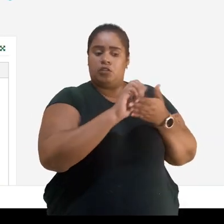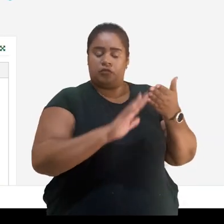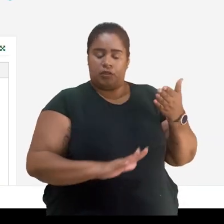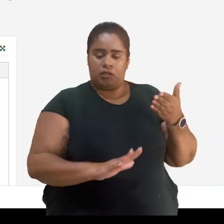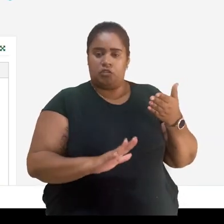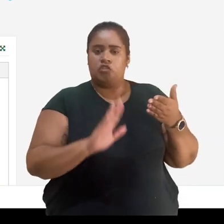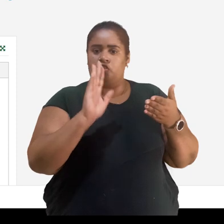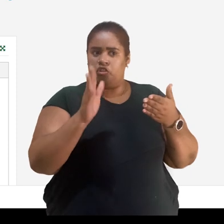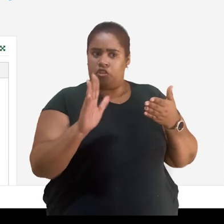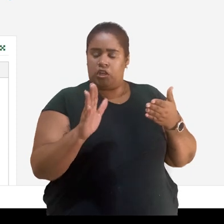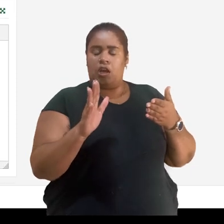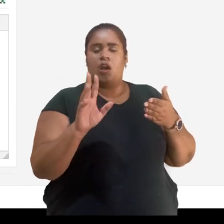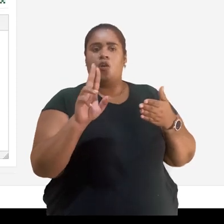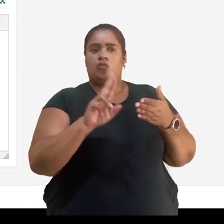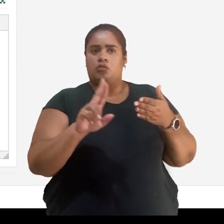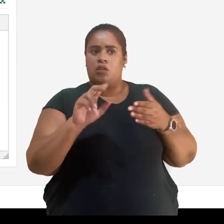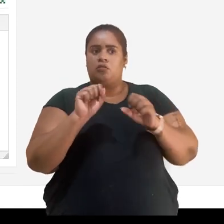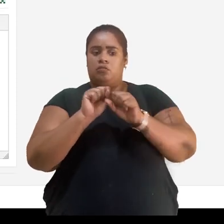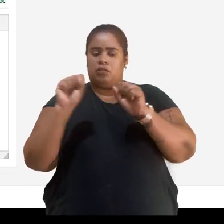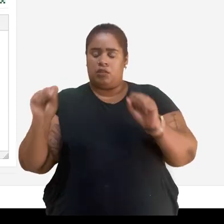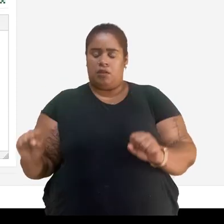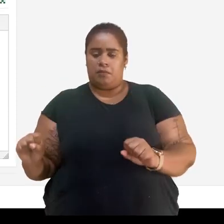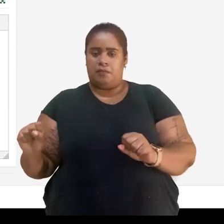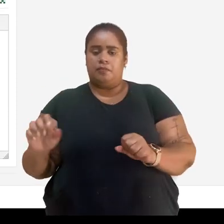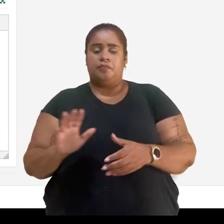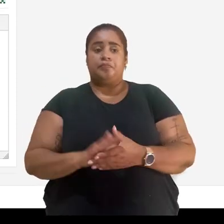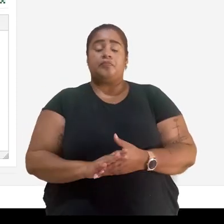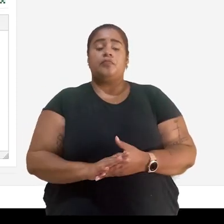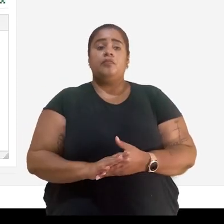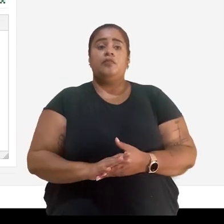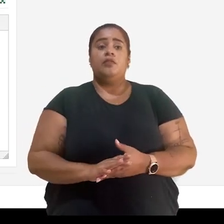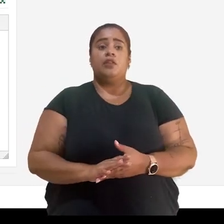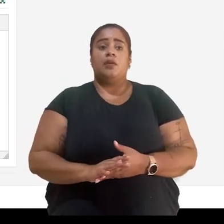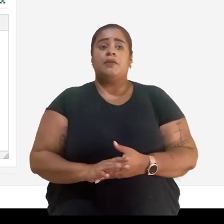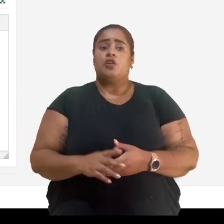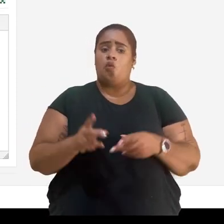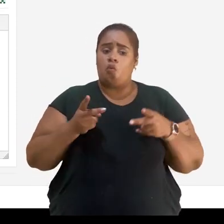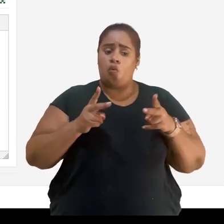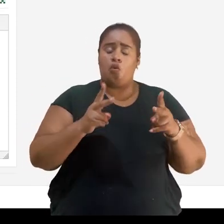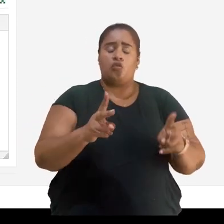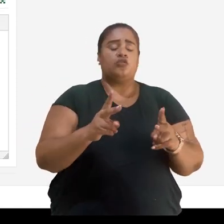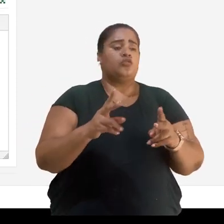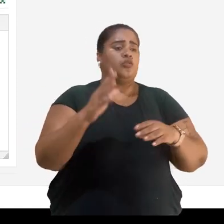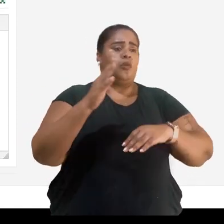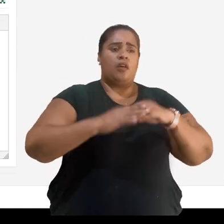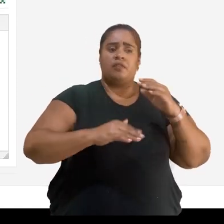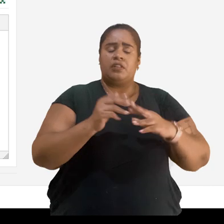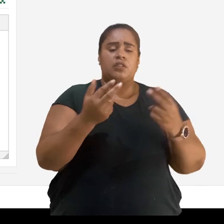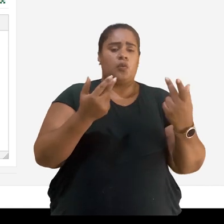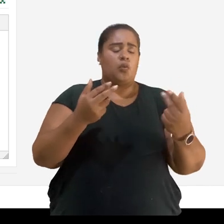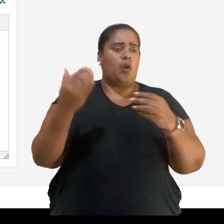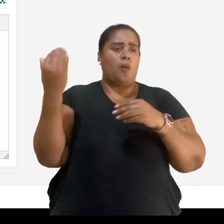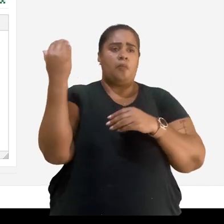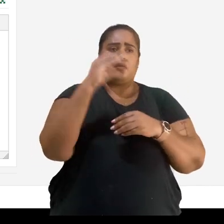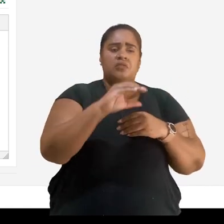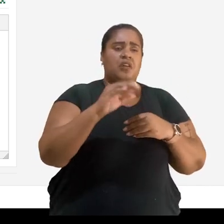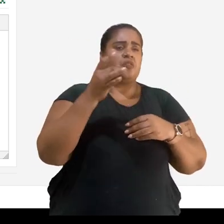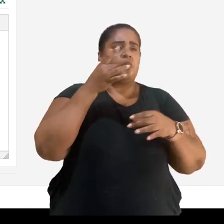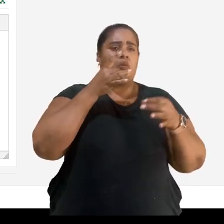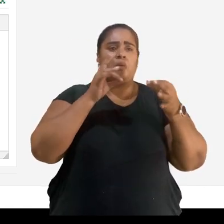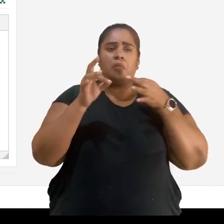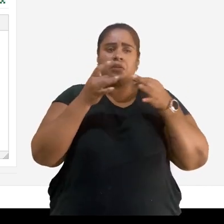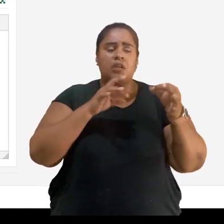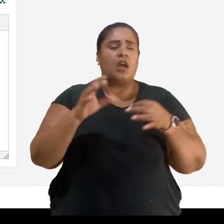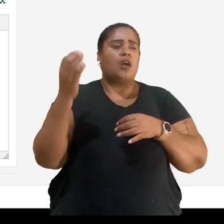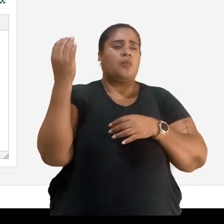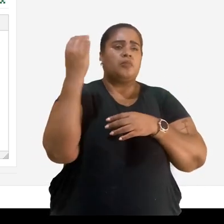Retornando aqui para a atividade, feito isso, eu continuo com o mesmo tipo de avaliação. lançando nota,